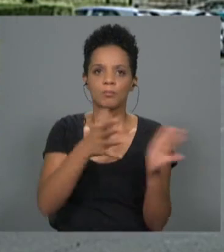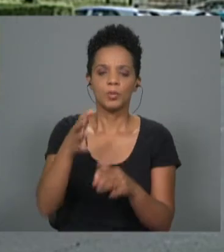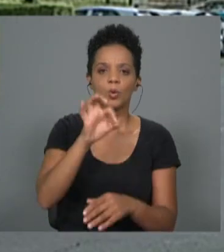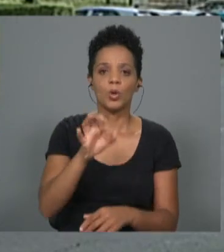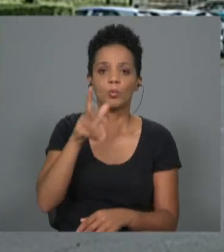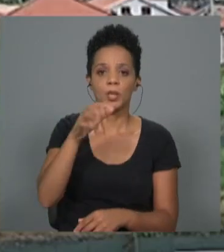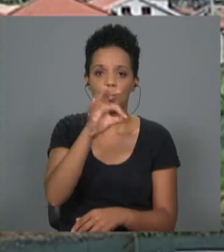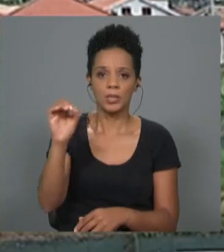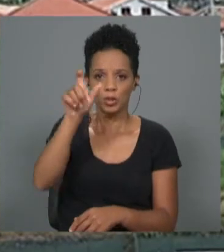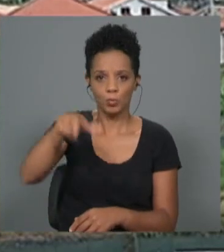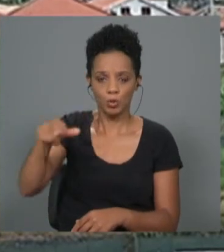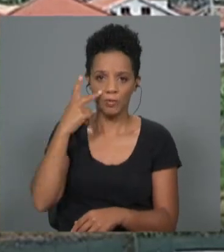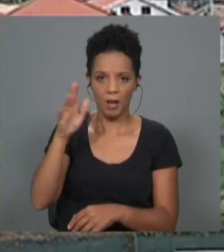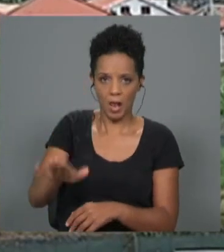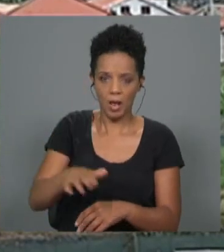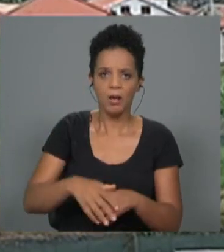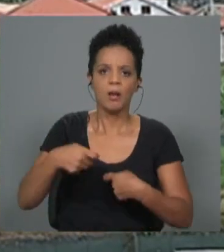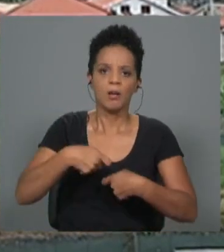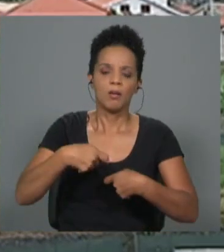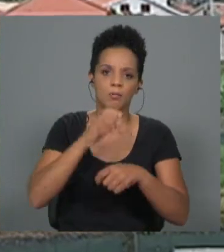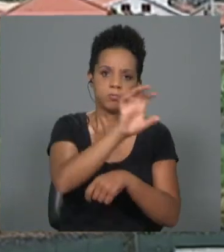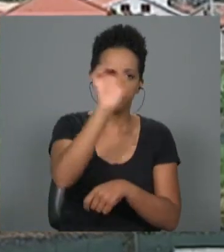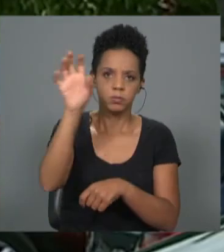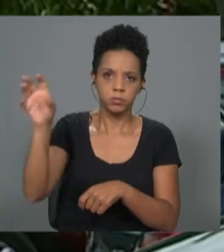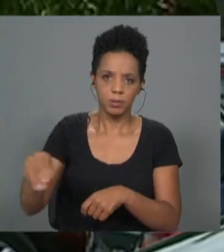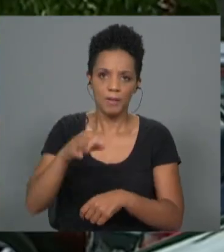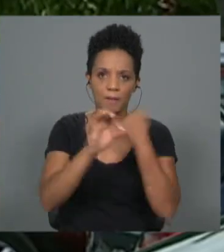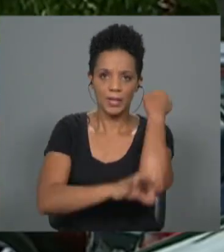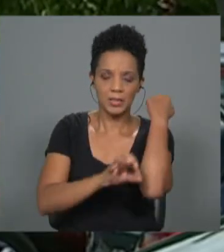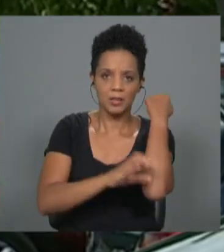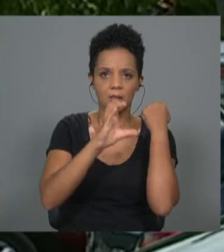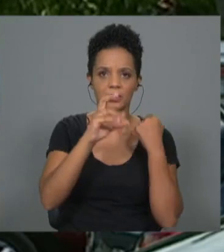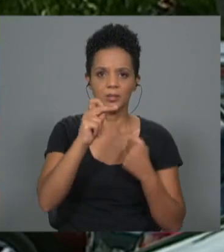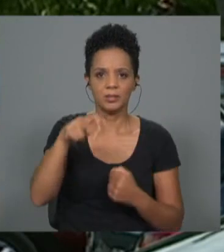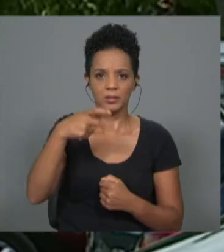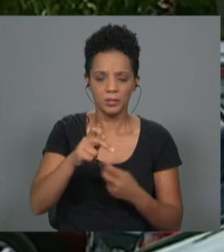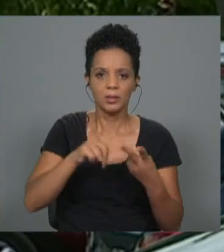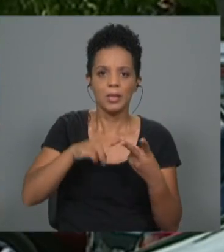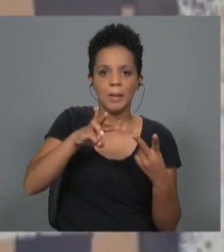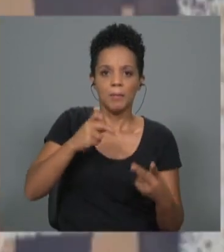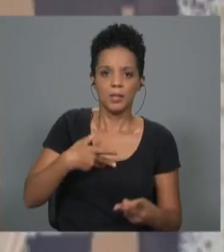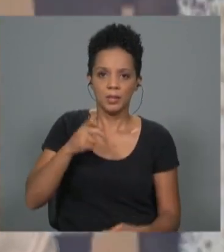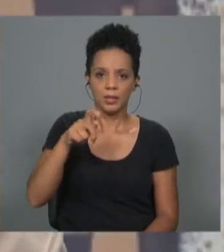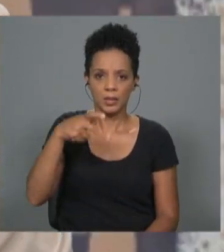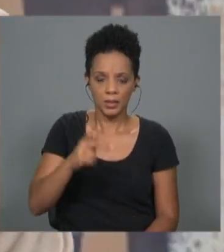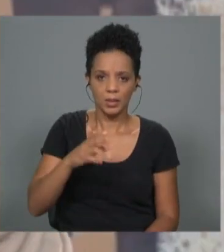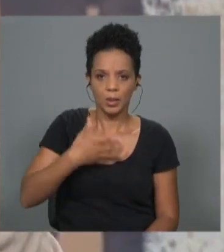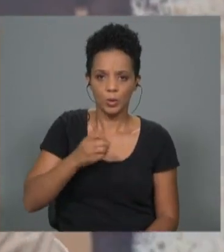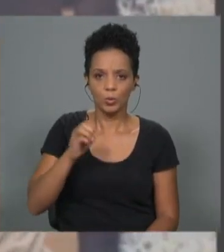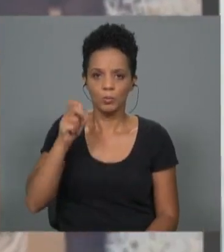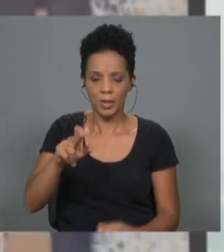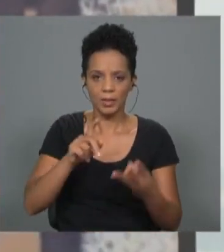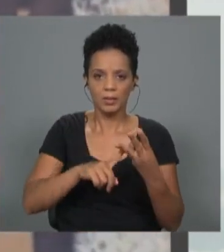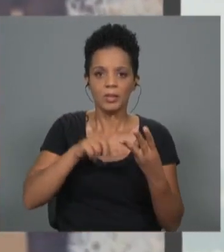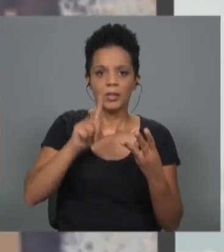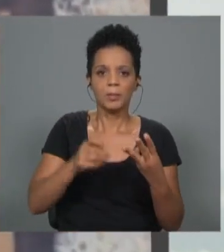habitantes, distribuídos pelas freguesias da Ponta do Sol, Canhas e Madalena do Mar. Os meus próximos